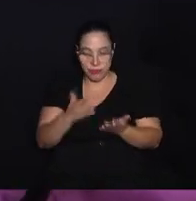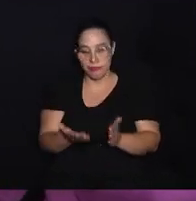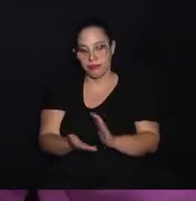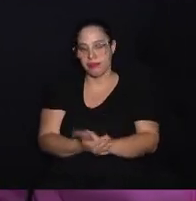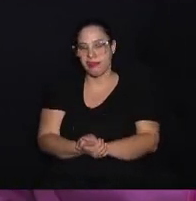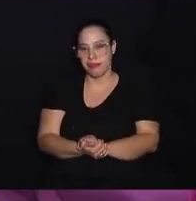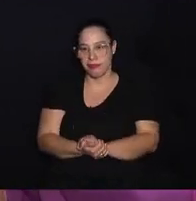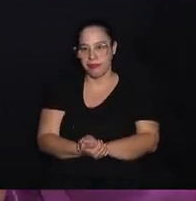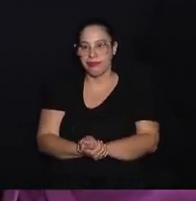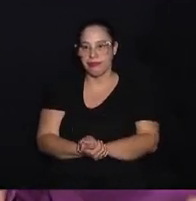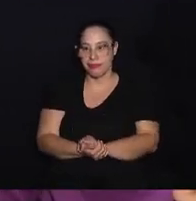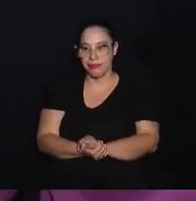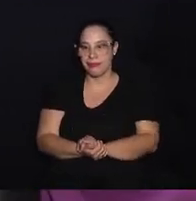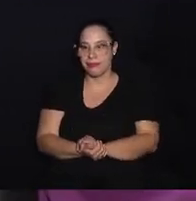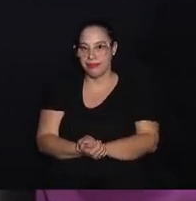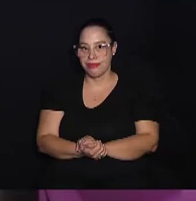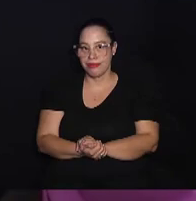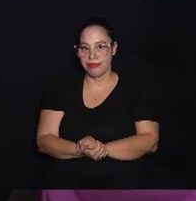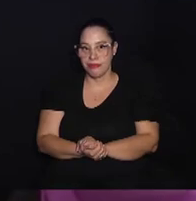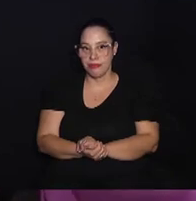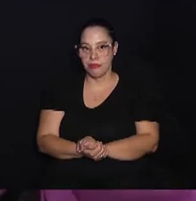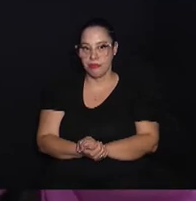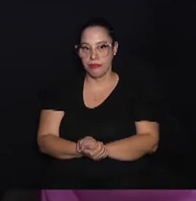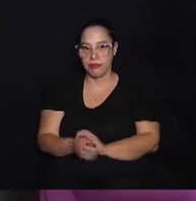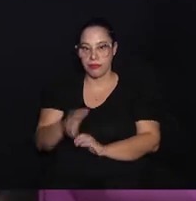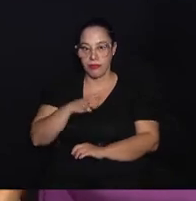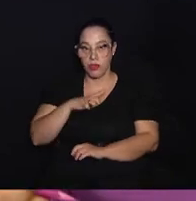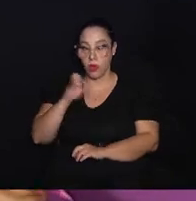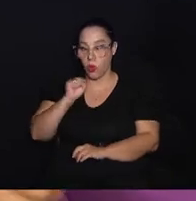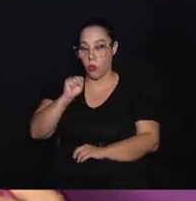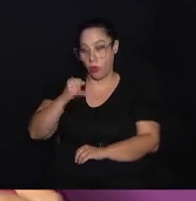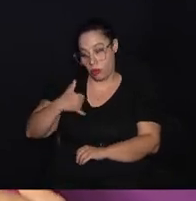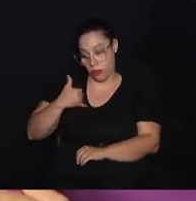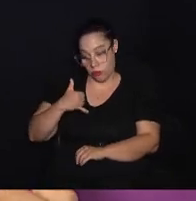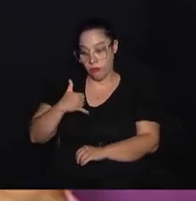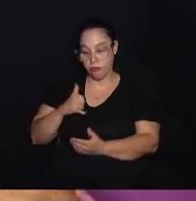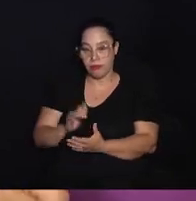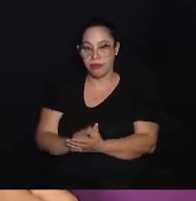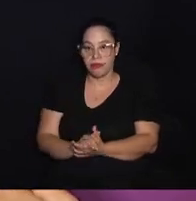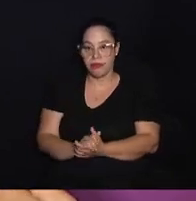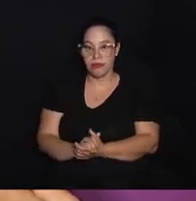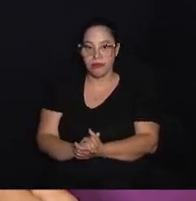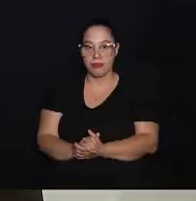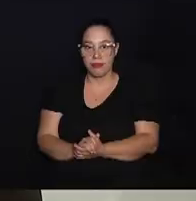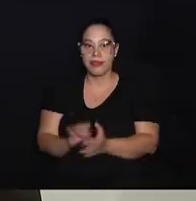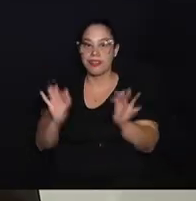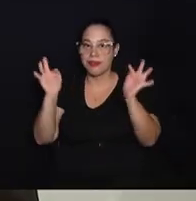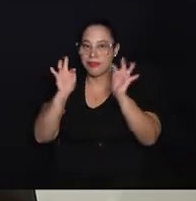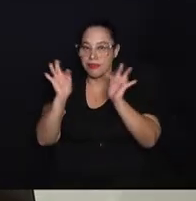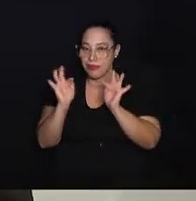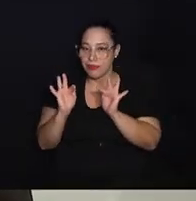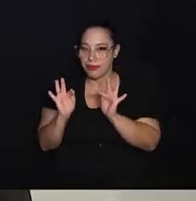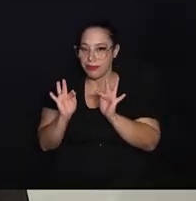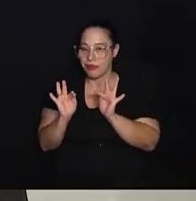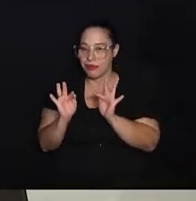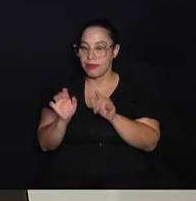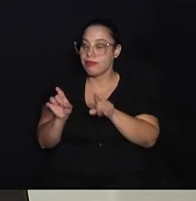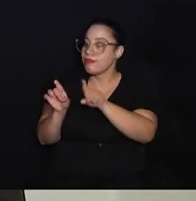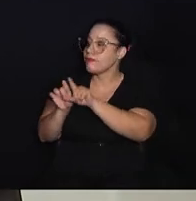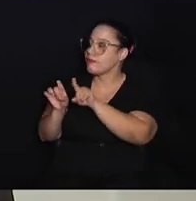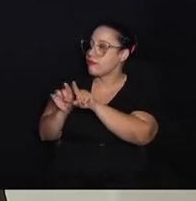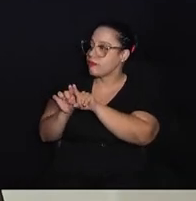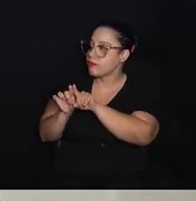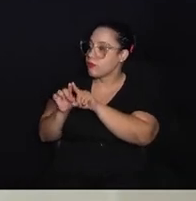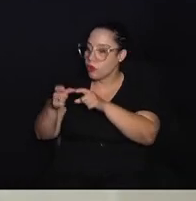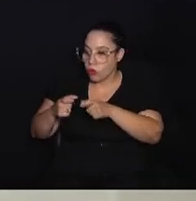florzinha está guardada. Porque ela tem oito anos, né? Então, ela ficou super feliz. Nós temos também a